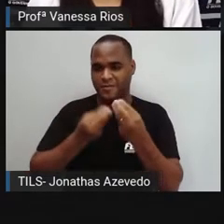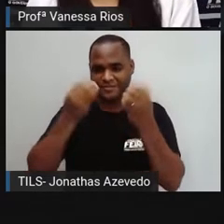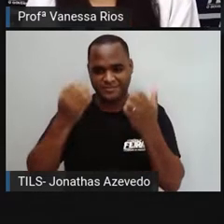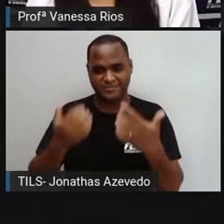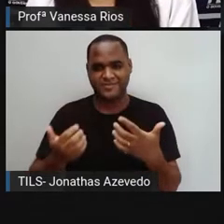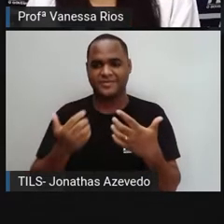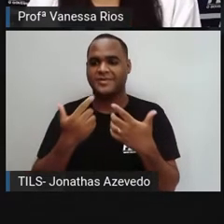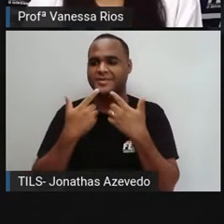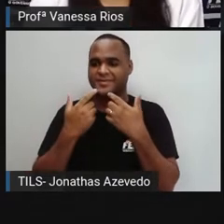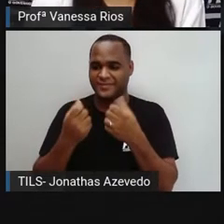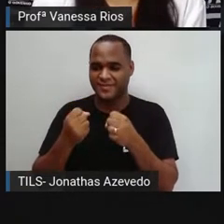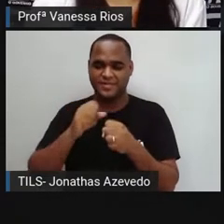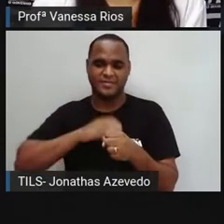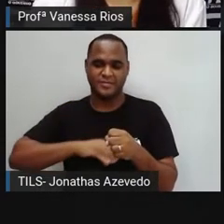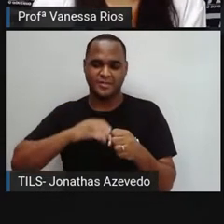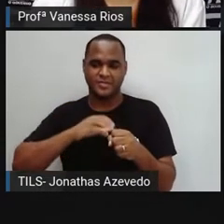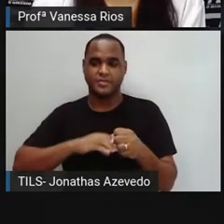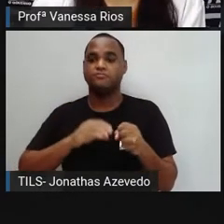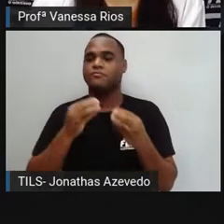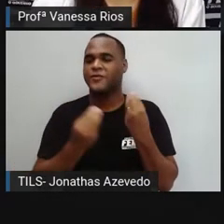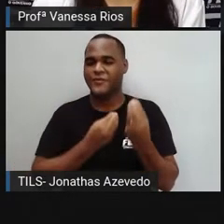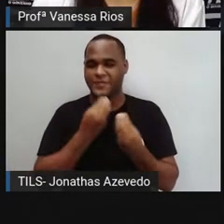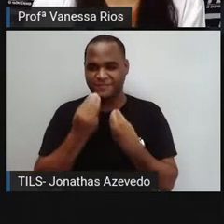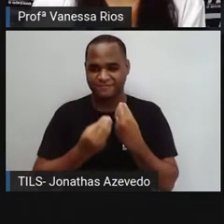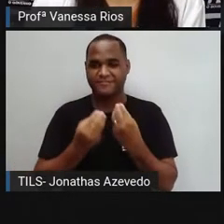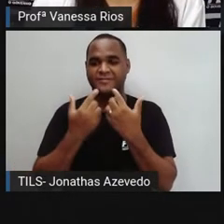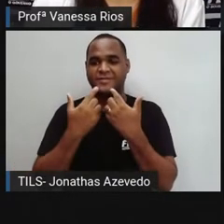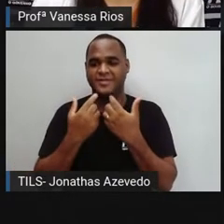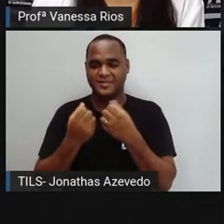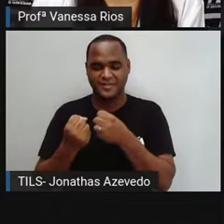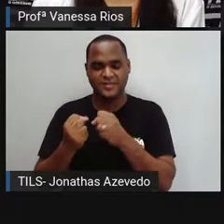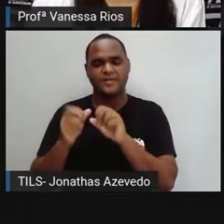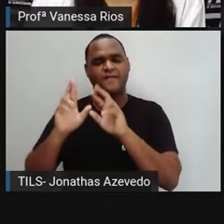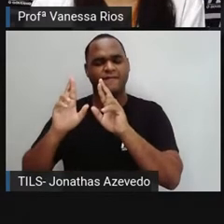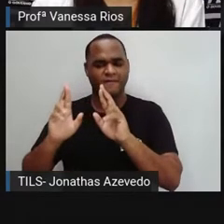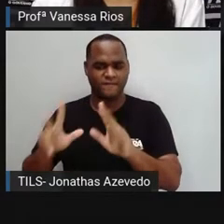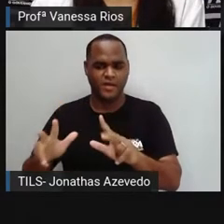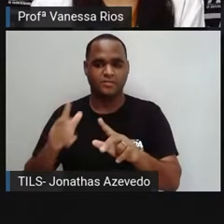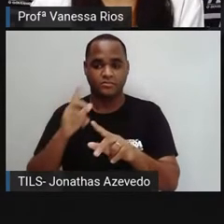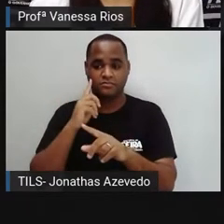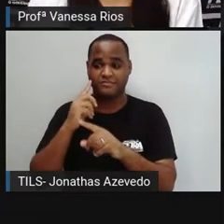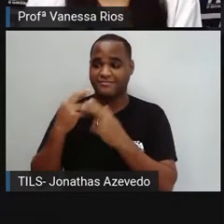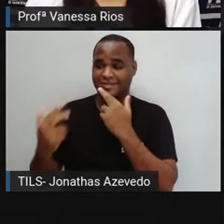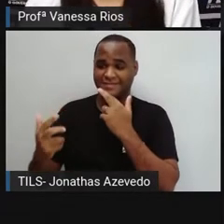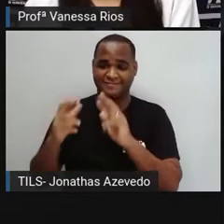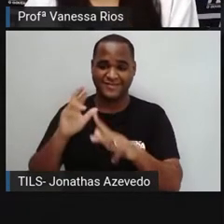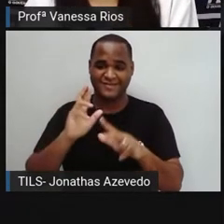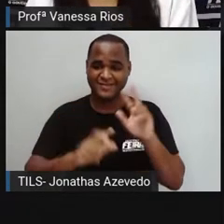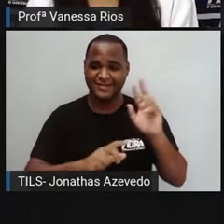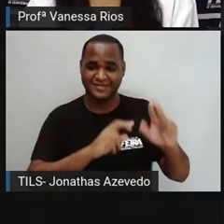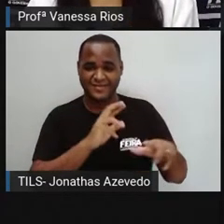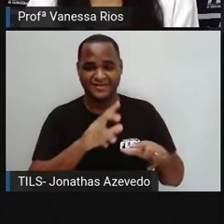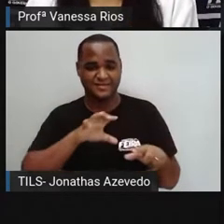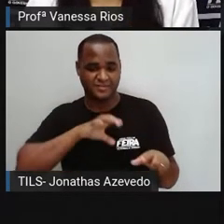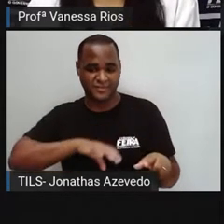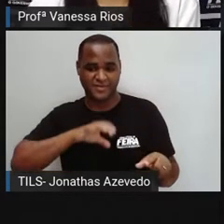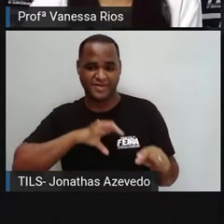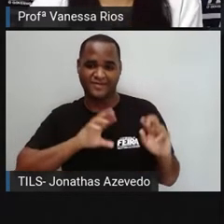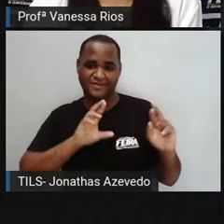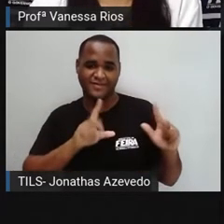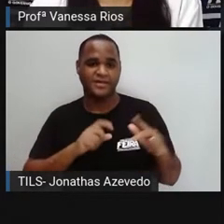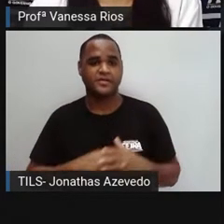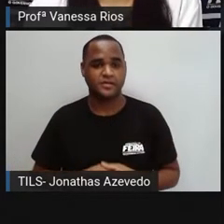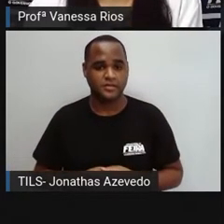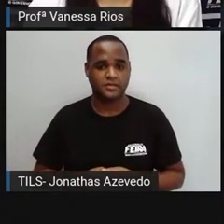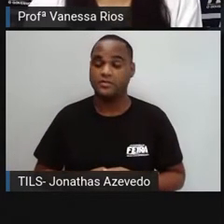língua portuguesa se constitua uma língua diferente da língua portuguesa falada em Portugal. A gente